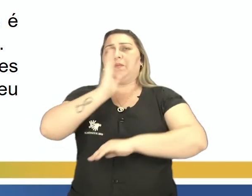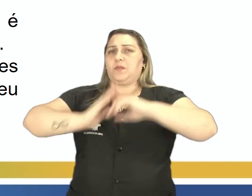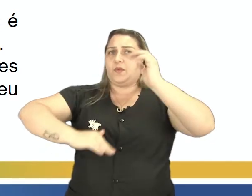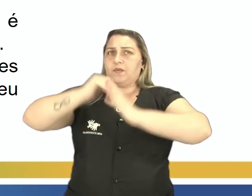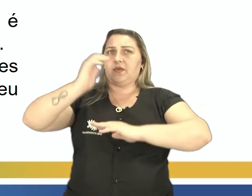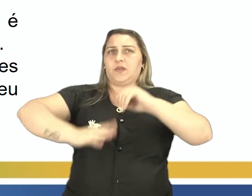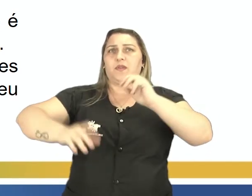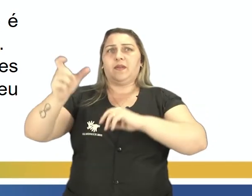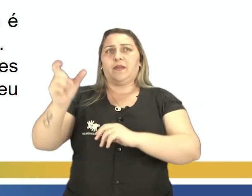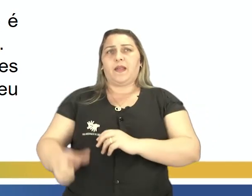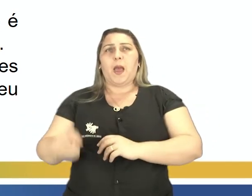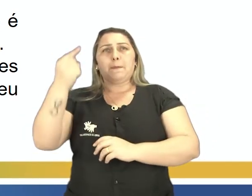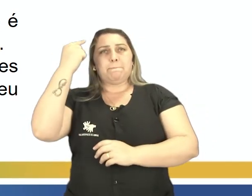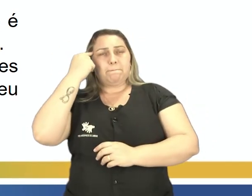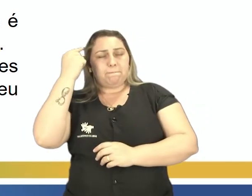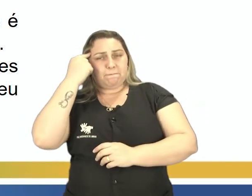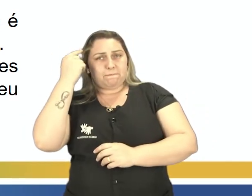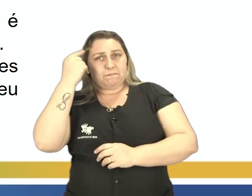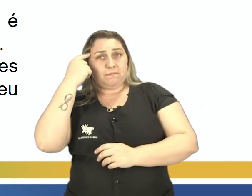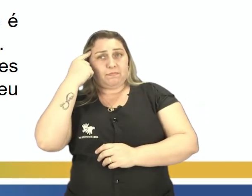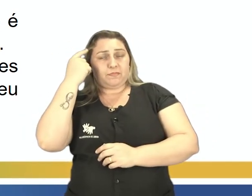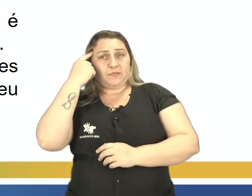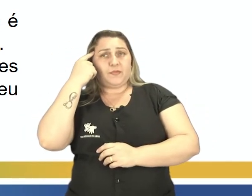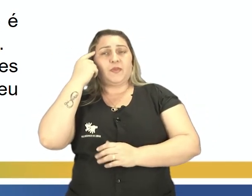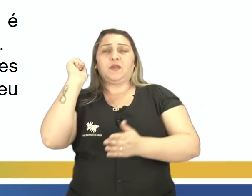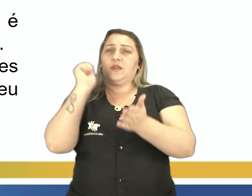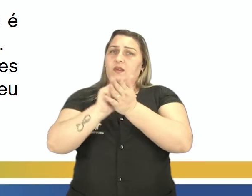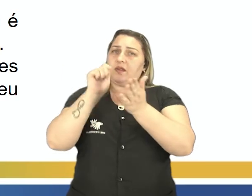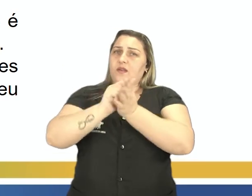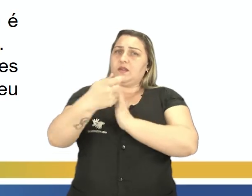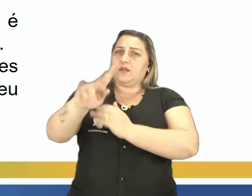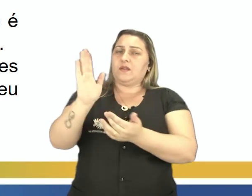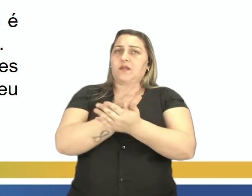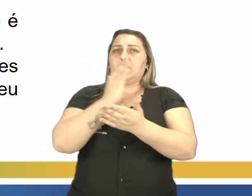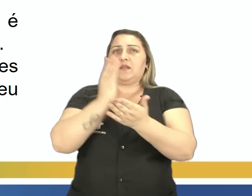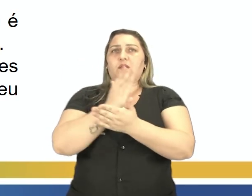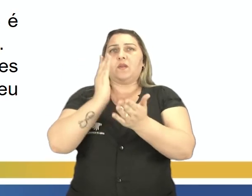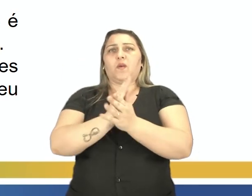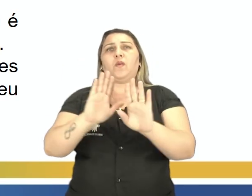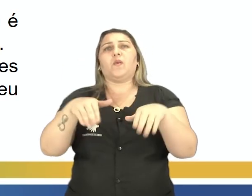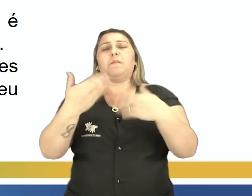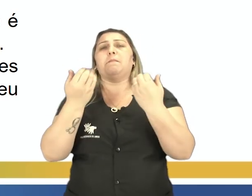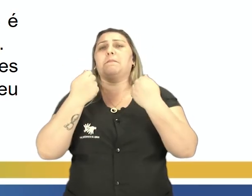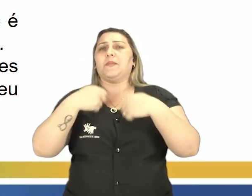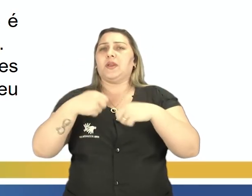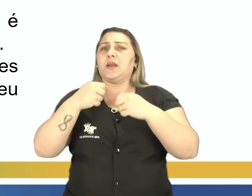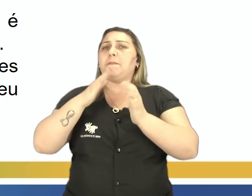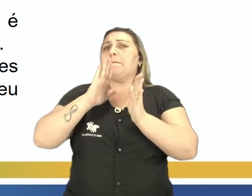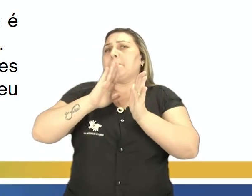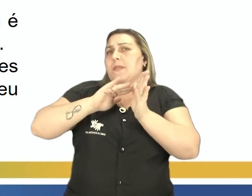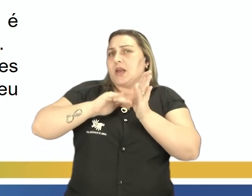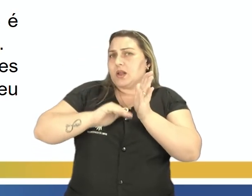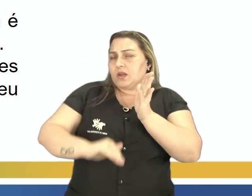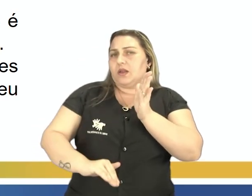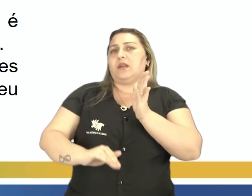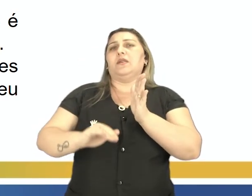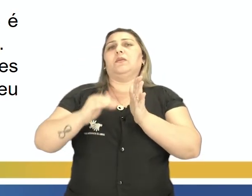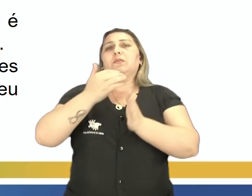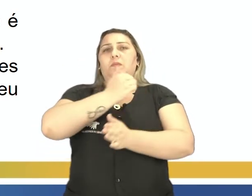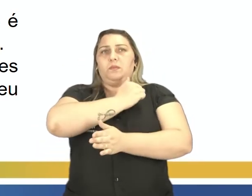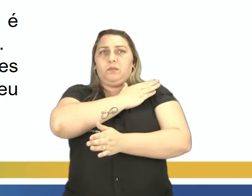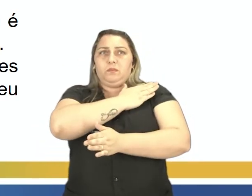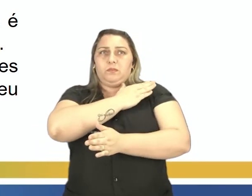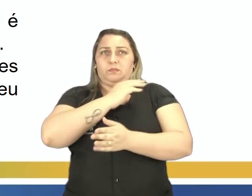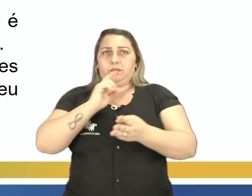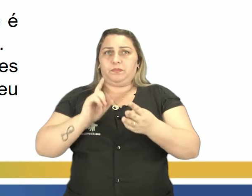sofre diversos tipos de preconceito quanto à sua profissão. Reflita um pouco sobre isso e registre em seu caderno de que